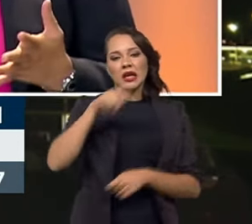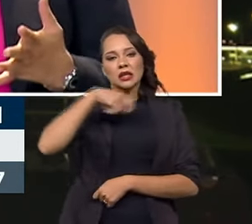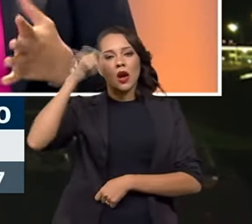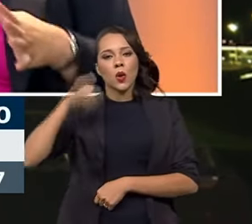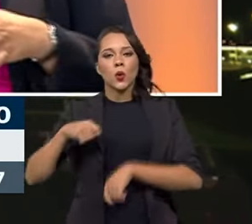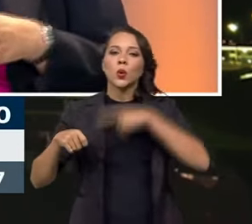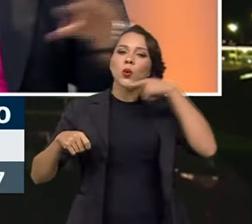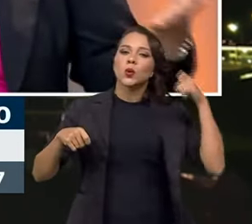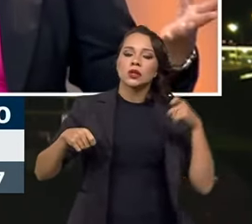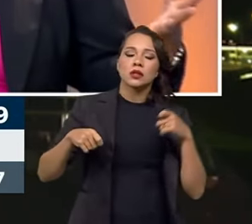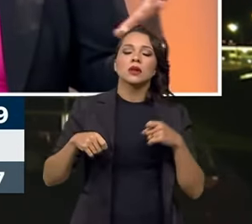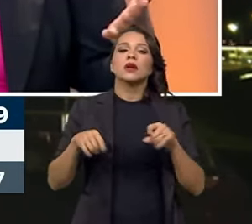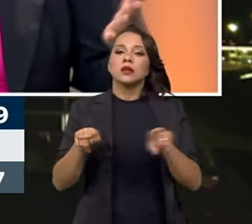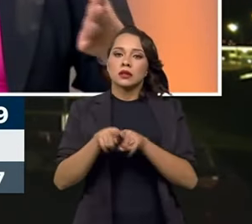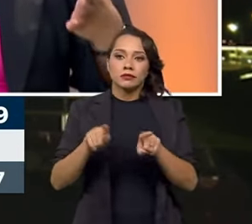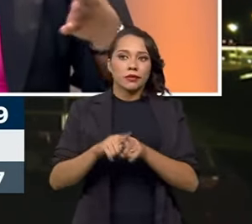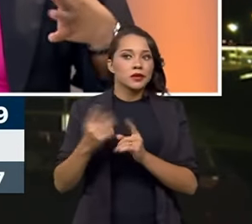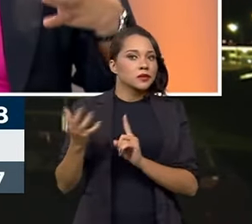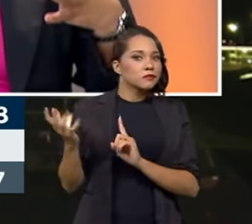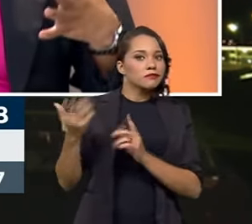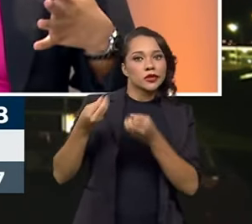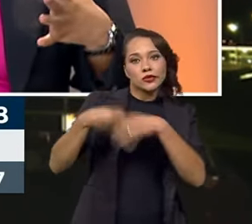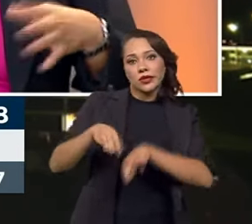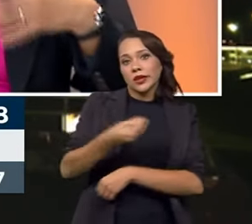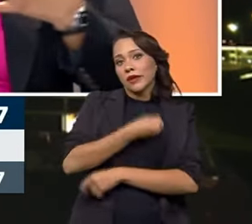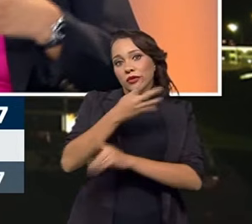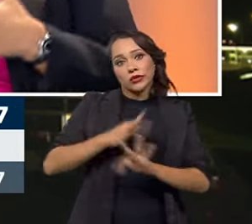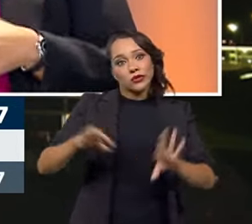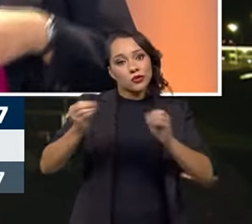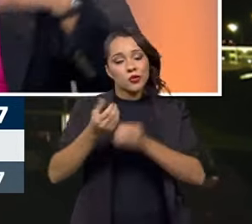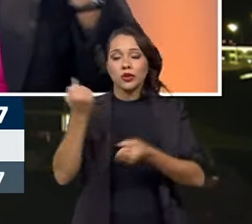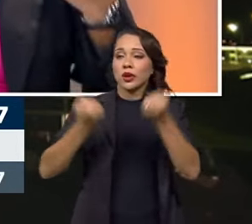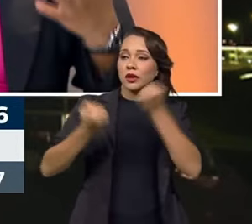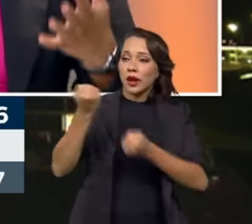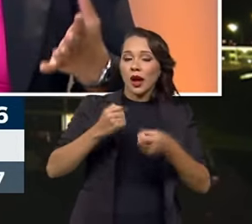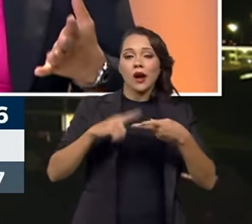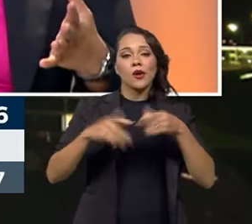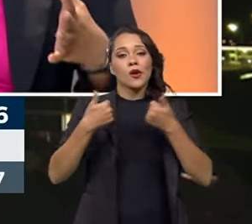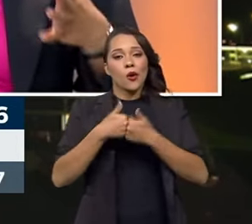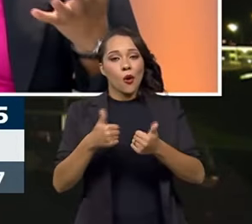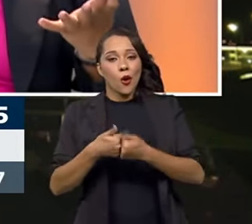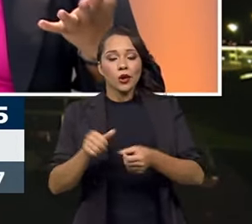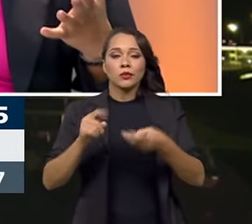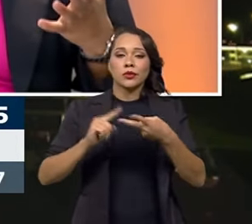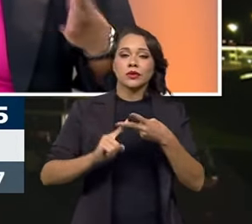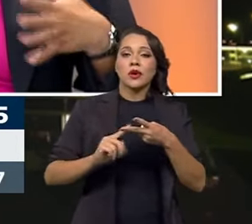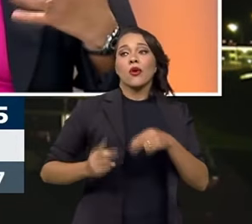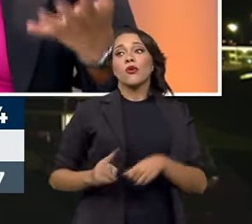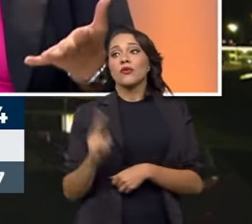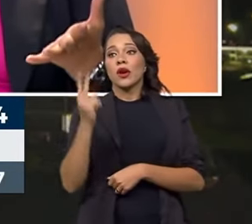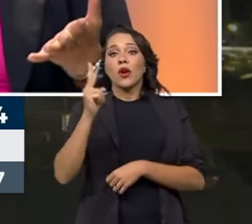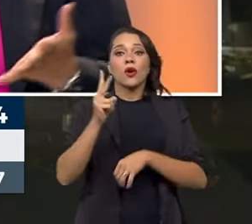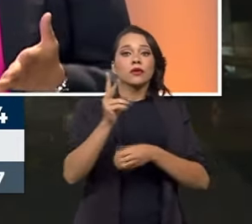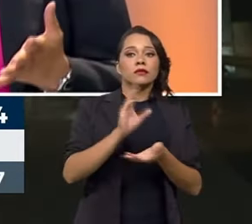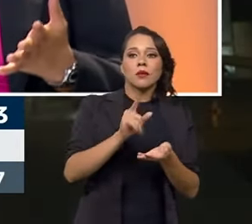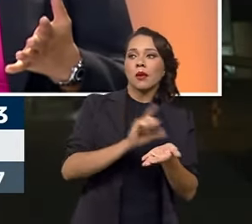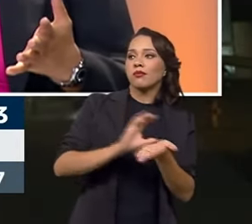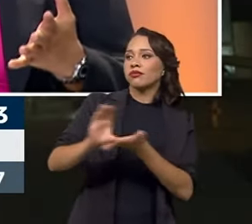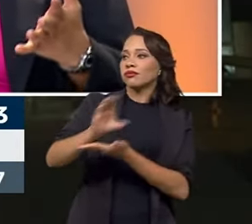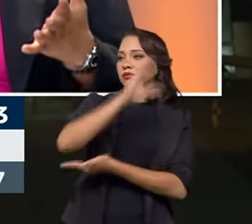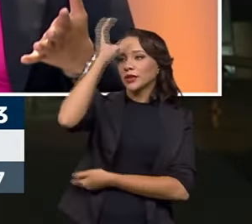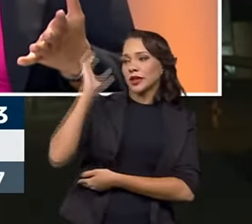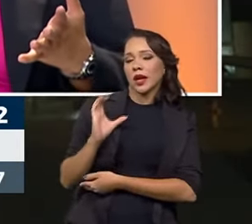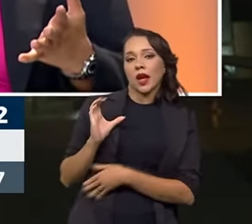afetado esse preço e afeta a vida de todo mundo, não só quem se desloca no seu carro, mas o transporte público, o preço que é repassado também para os